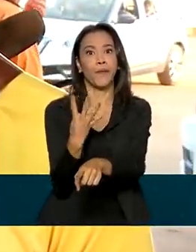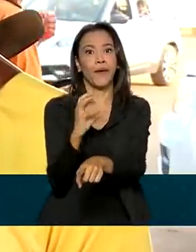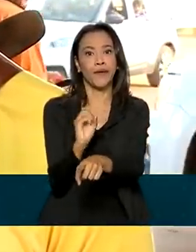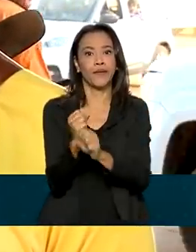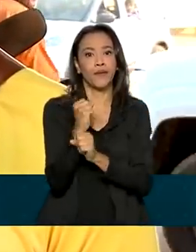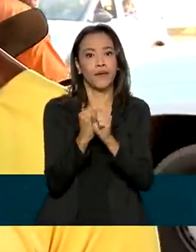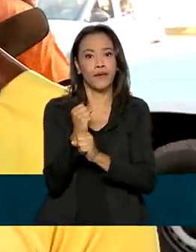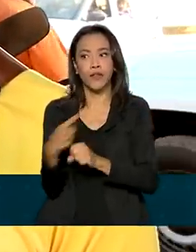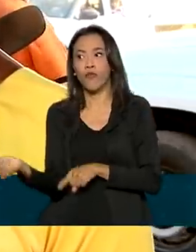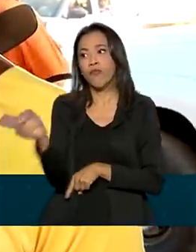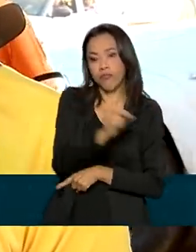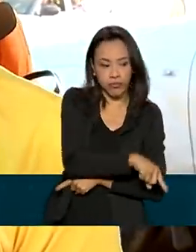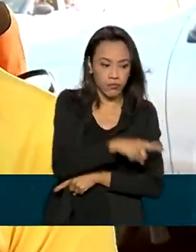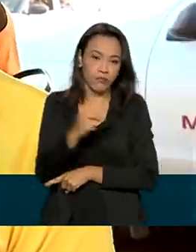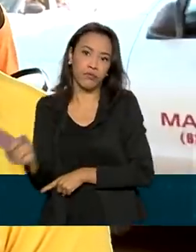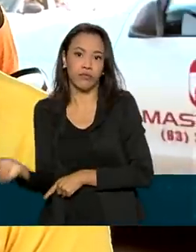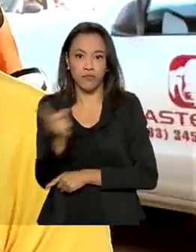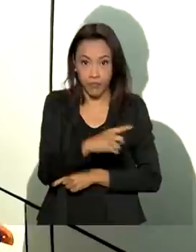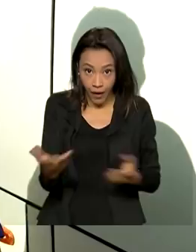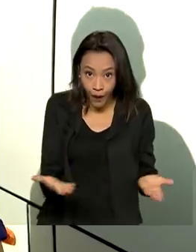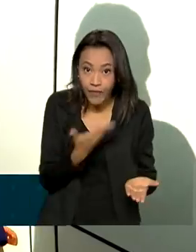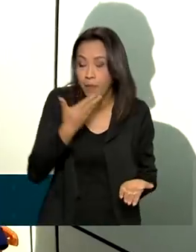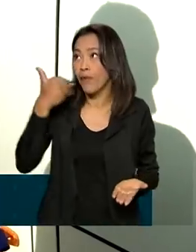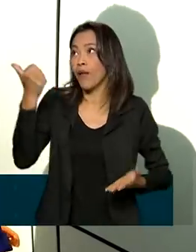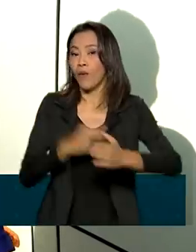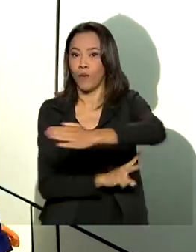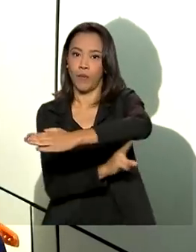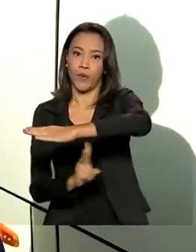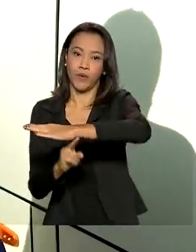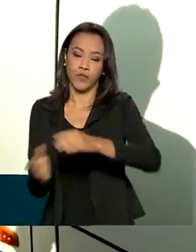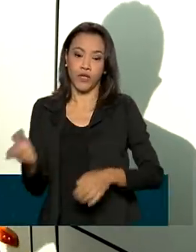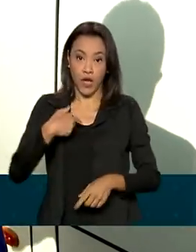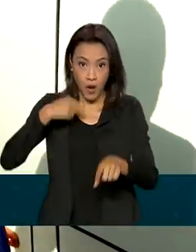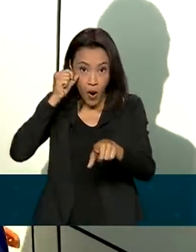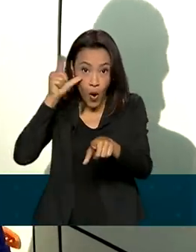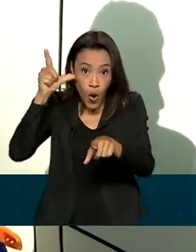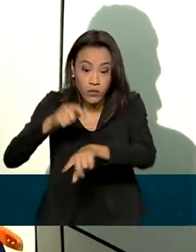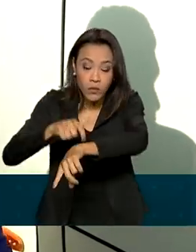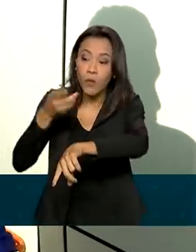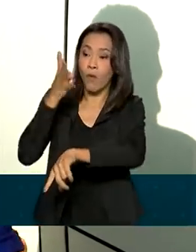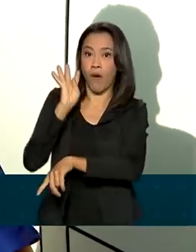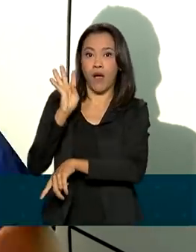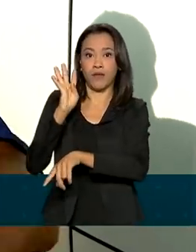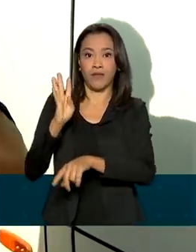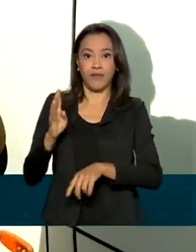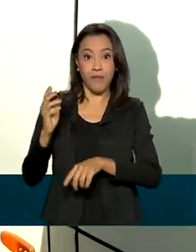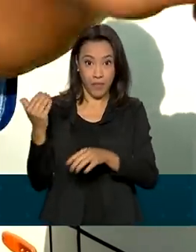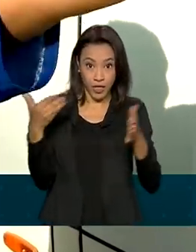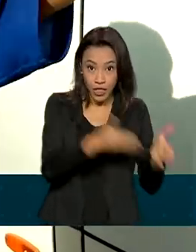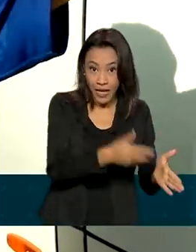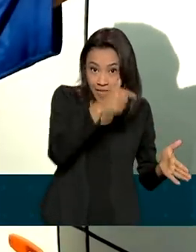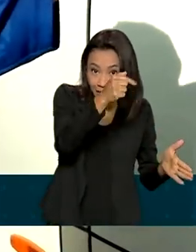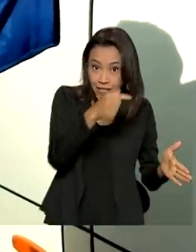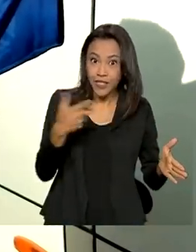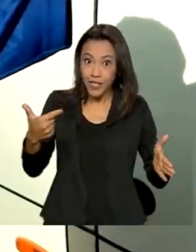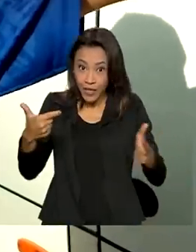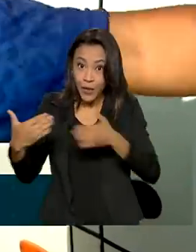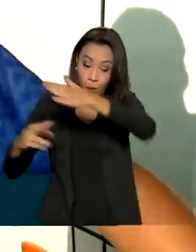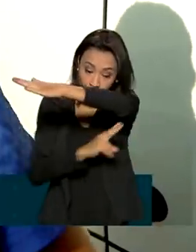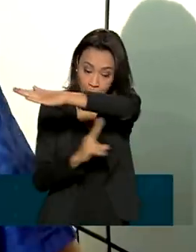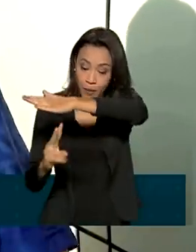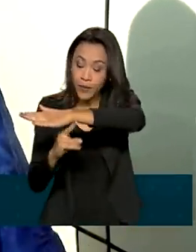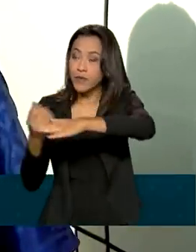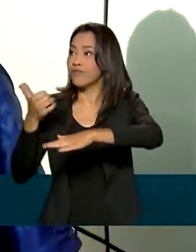balsa, né? Então a ponte vai melhorar bastante. Acordo 4 horas, abatei o ponto 7 horas. Com a ponte o ônibus só pode buscar aqui na rota de